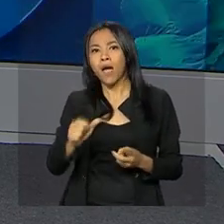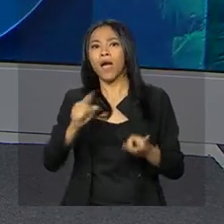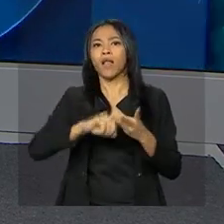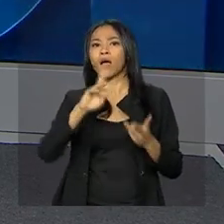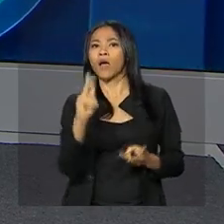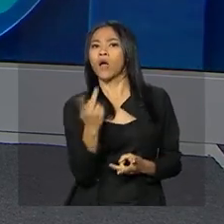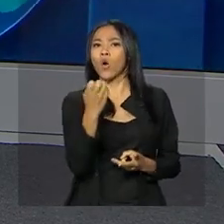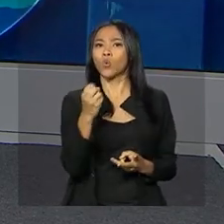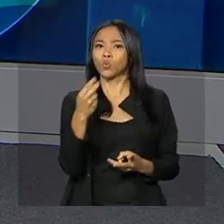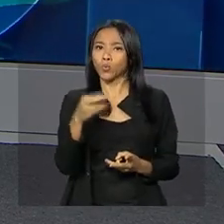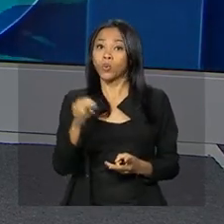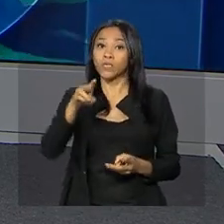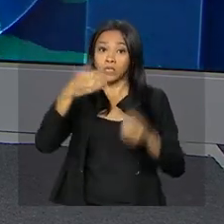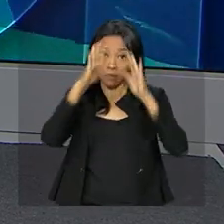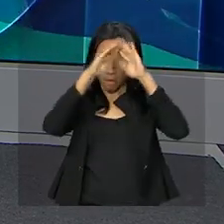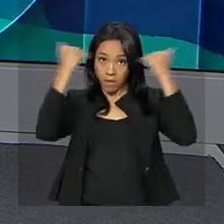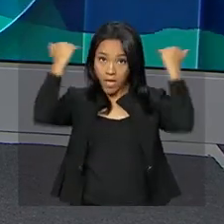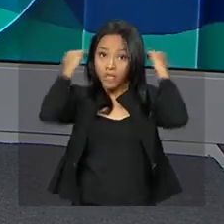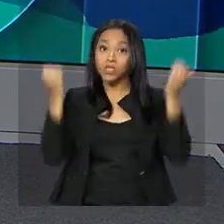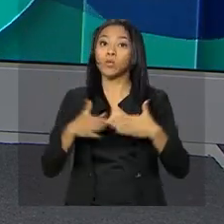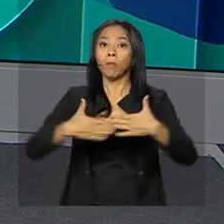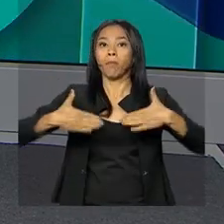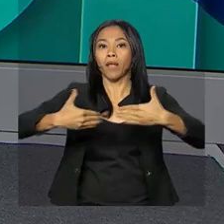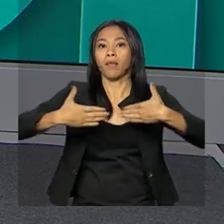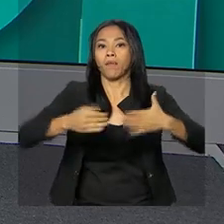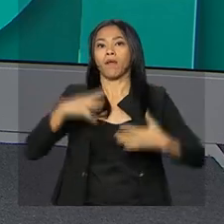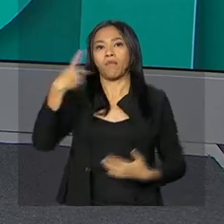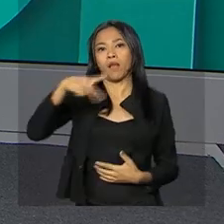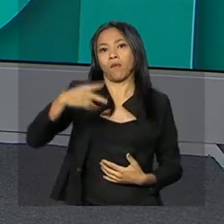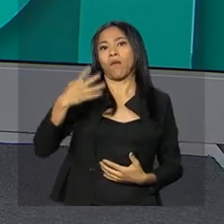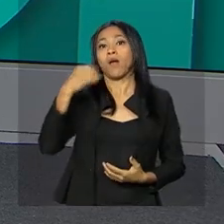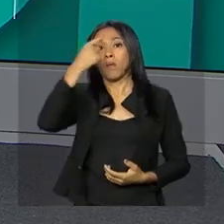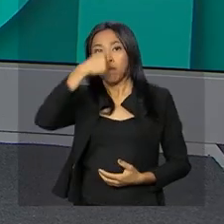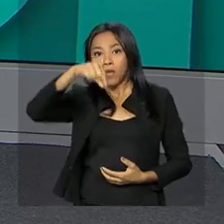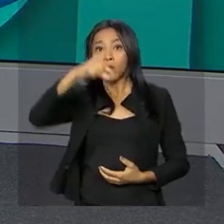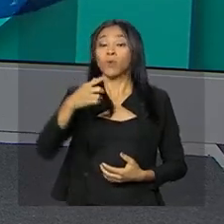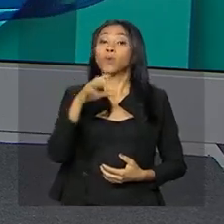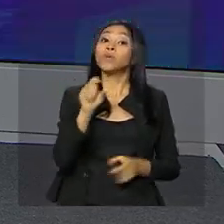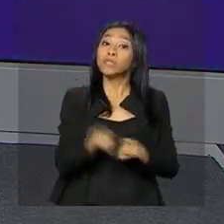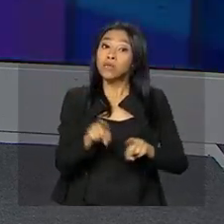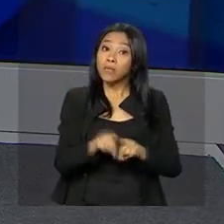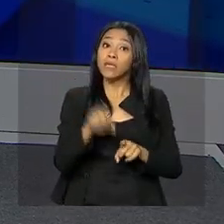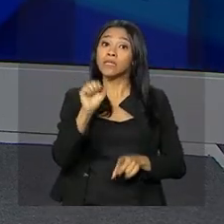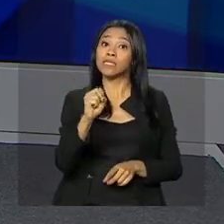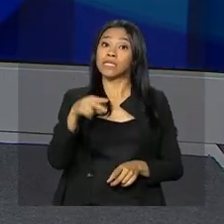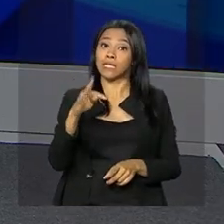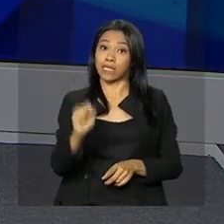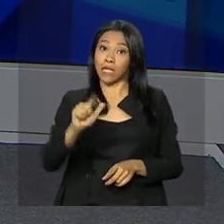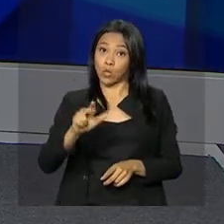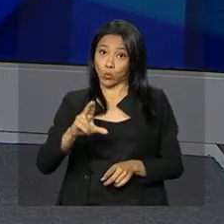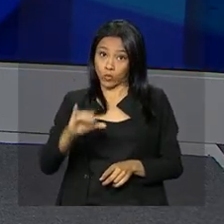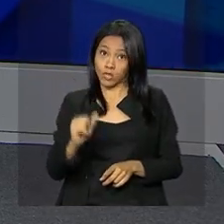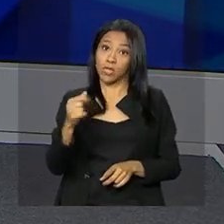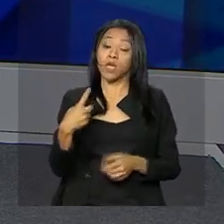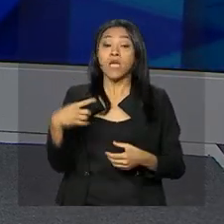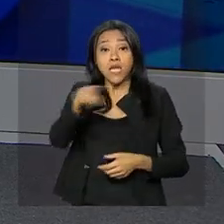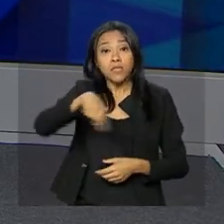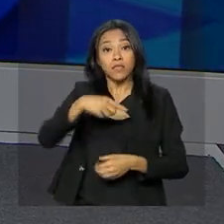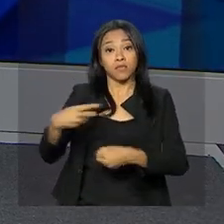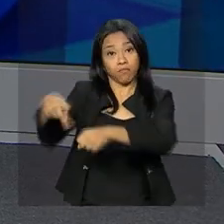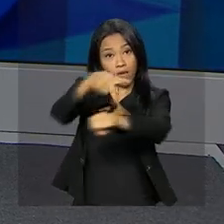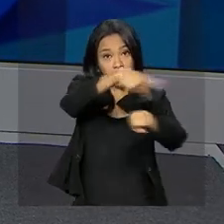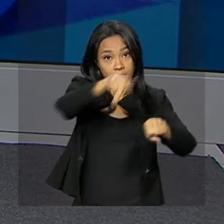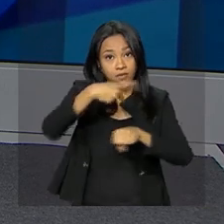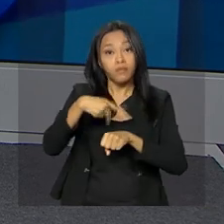Honduras, México, Panamá, Paraguai, Peru e Santa Lúcia, países membros do Grupo Lima reafirmaram o compromisso